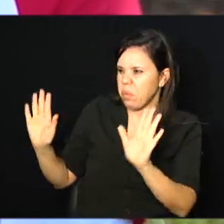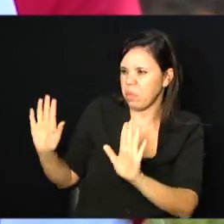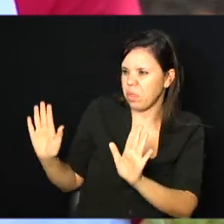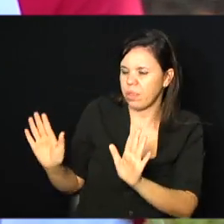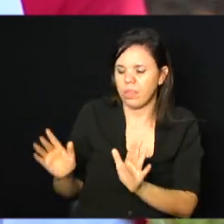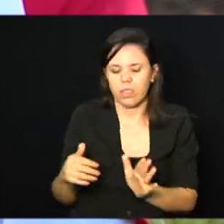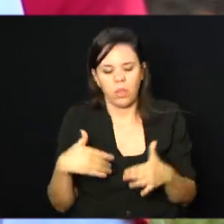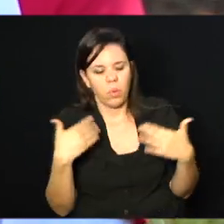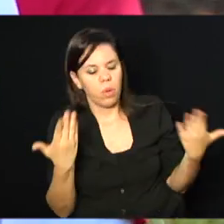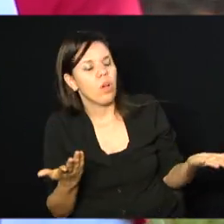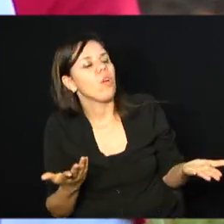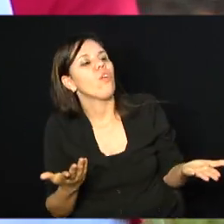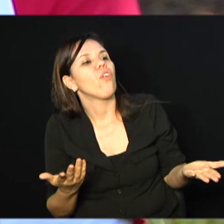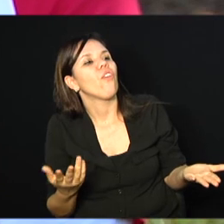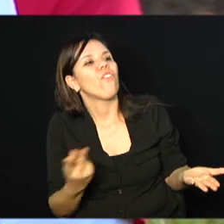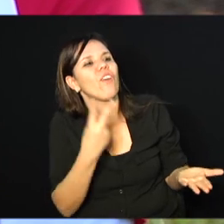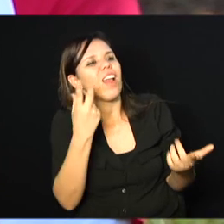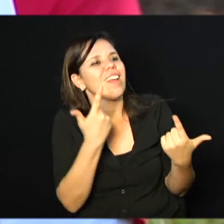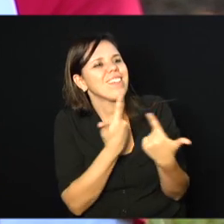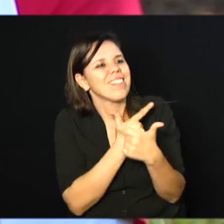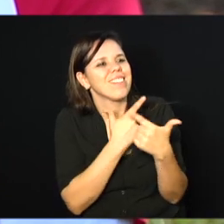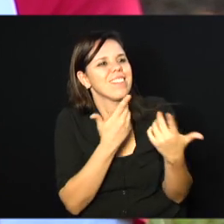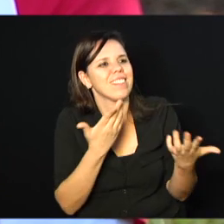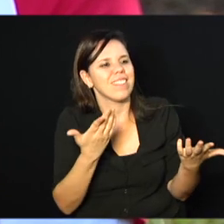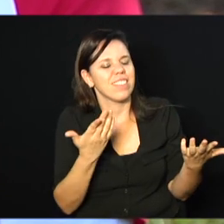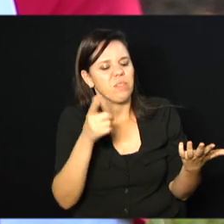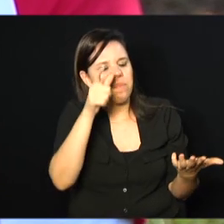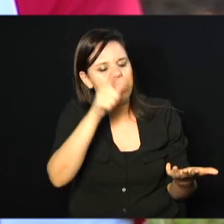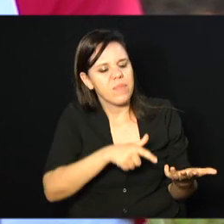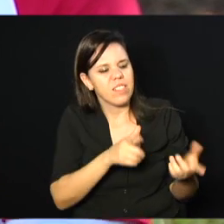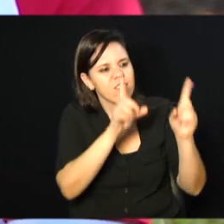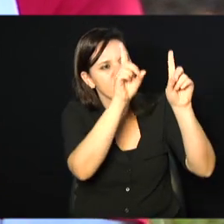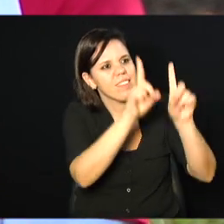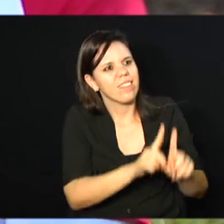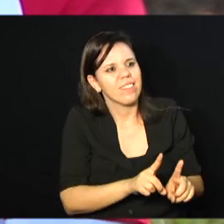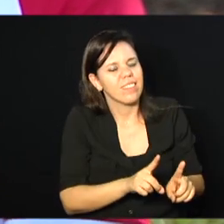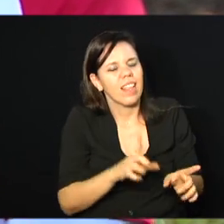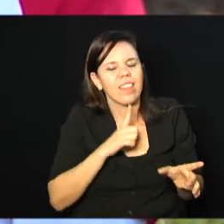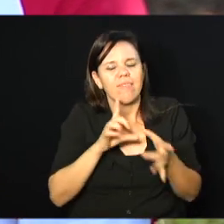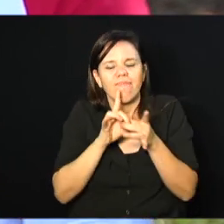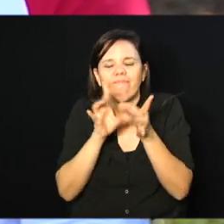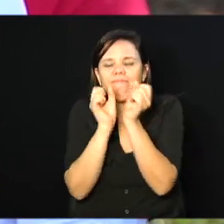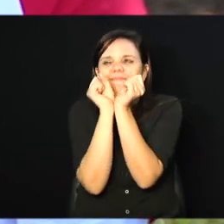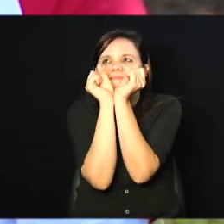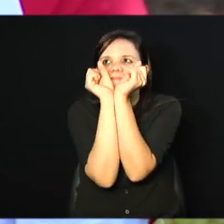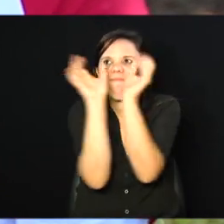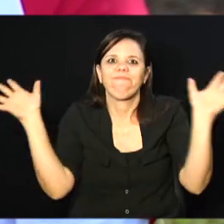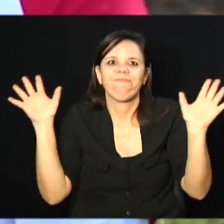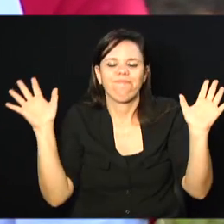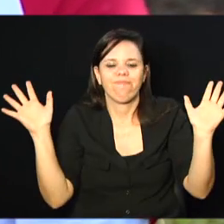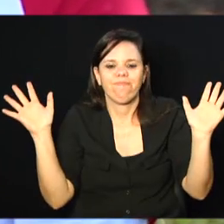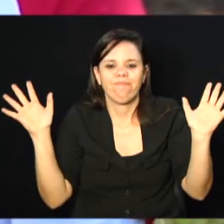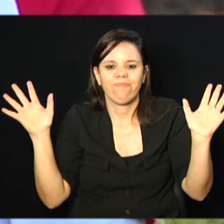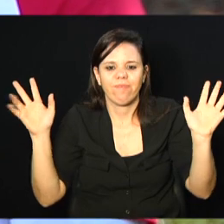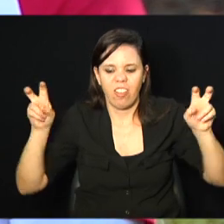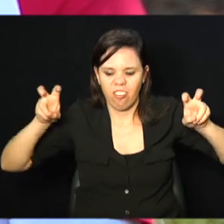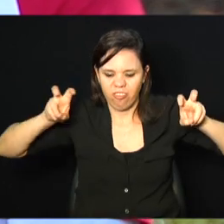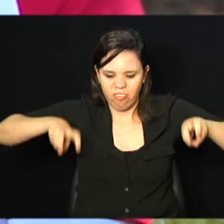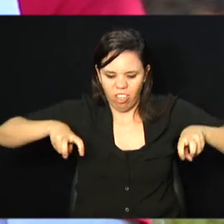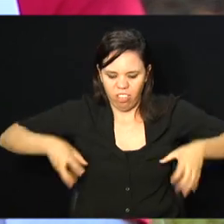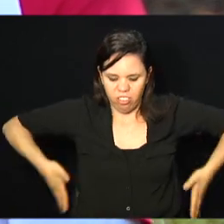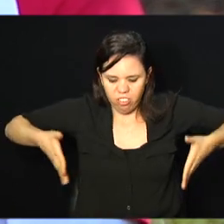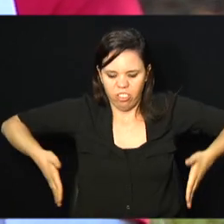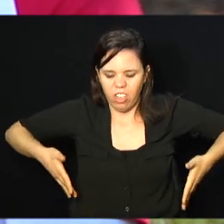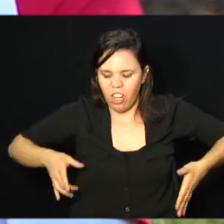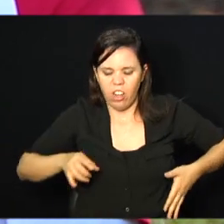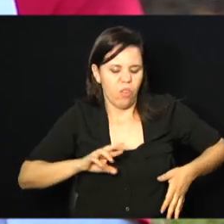Agora, quanto vale um sorriso de uma pessoa dessa? Uma liberdade, ele se libertou da cadeira. Naquele momento,